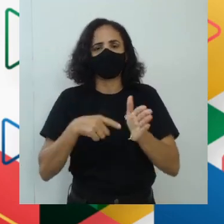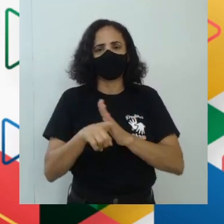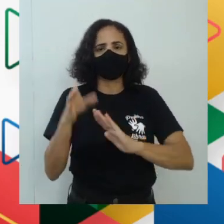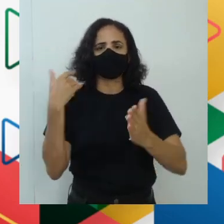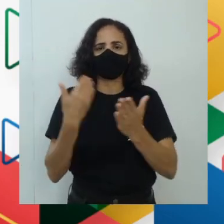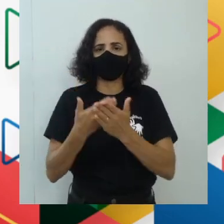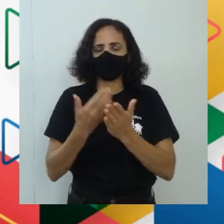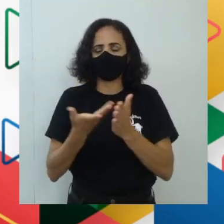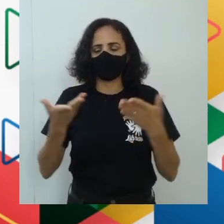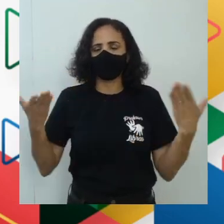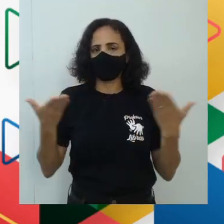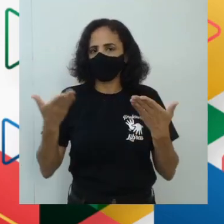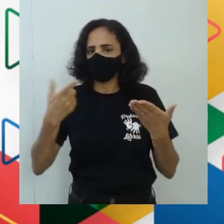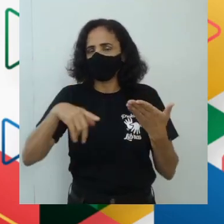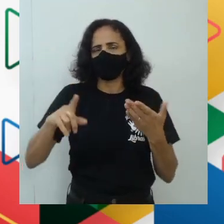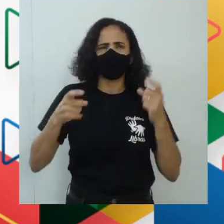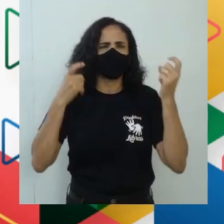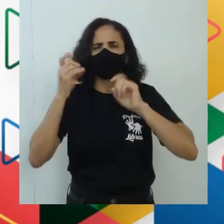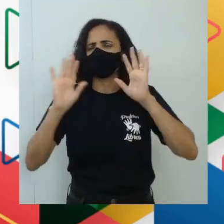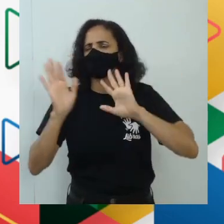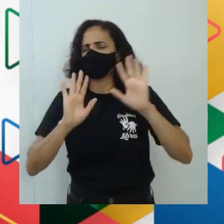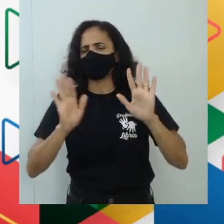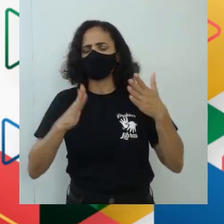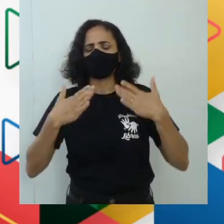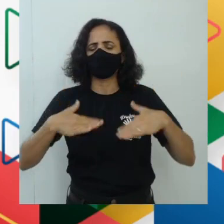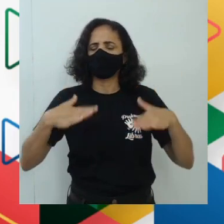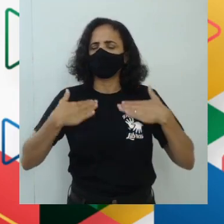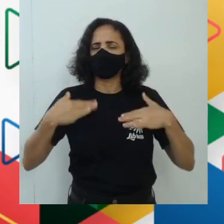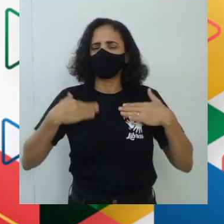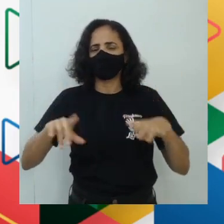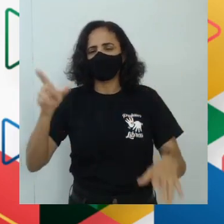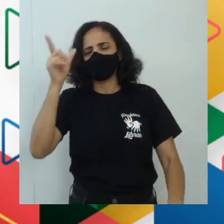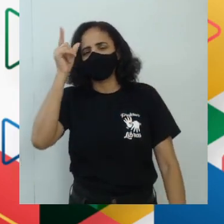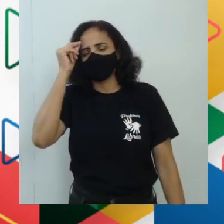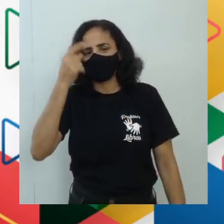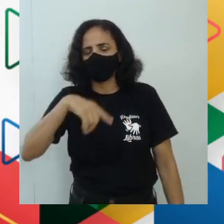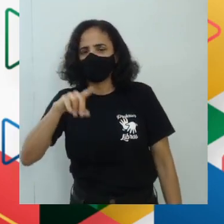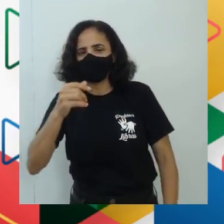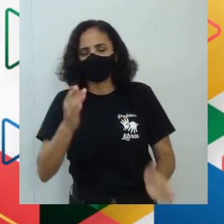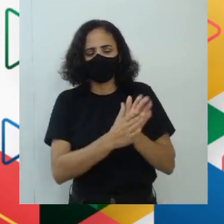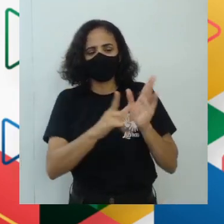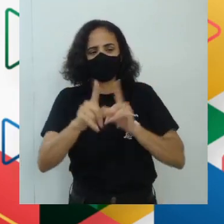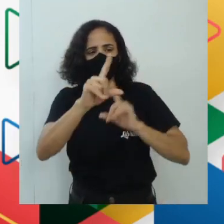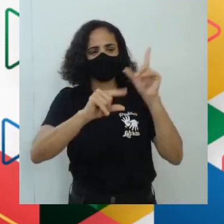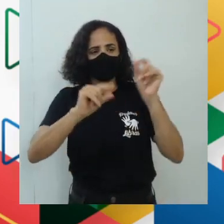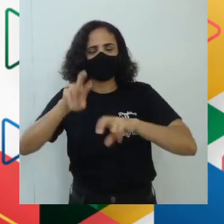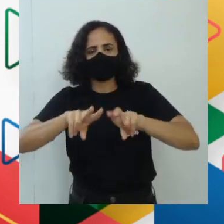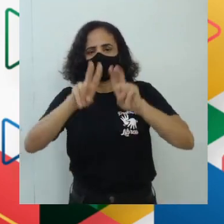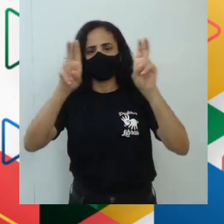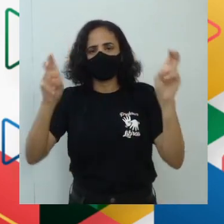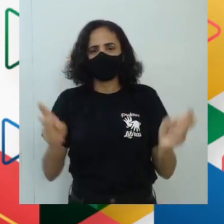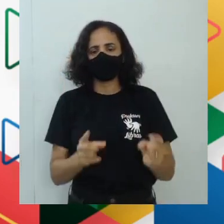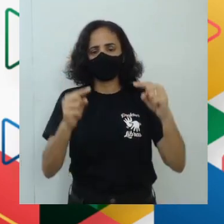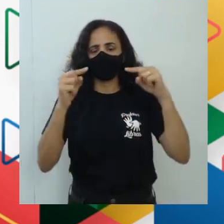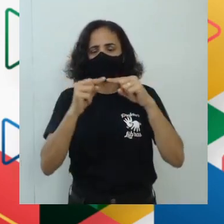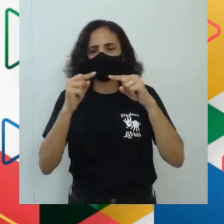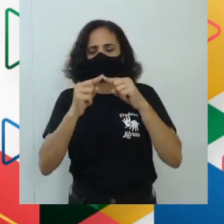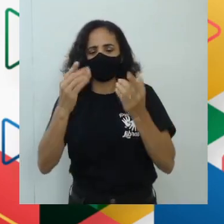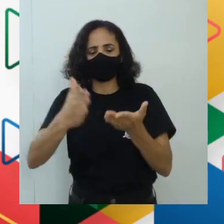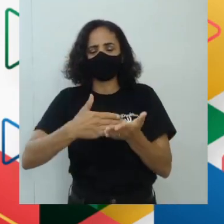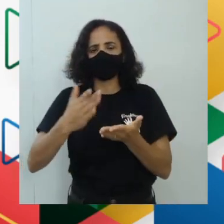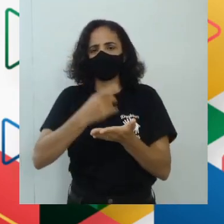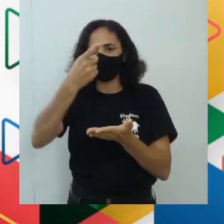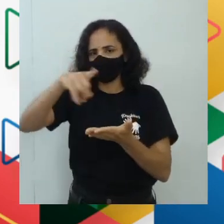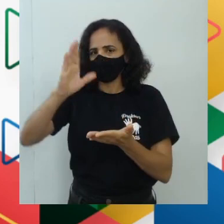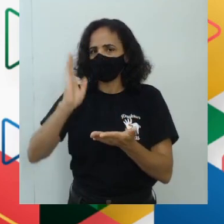bem recentes, mas não se preocupem que serão dentro dos temas que foram pré-selecionados de acordo com manual que vocês estão aí